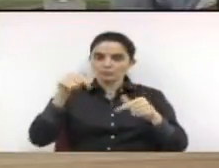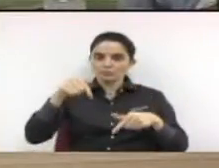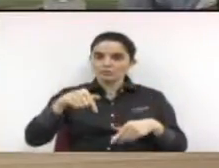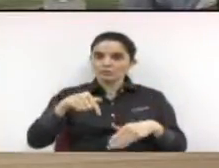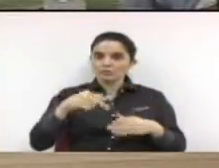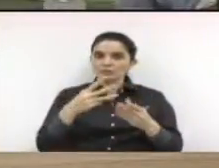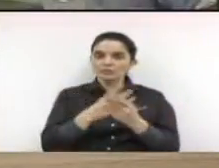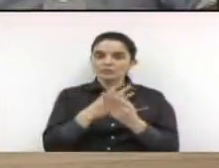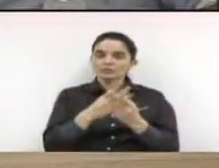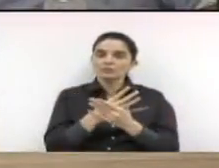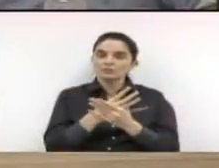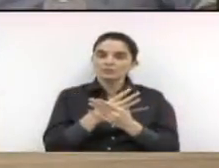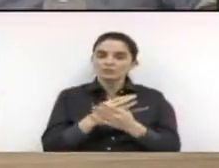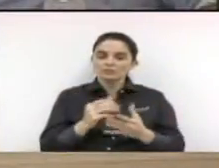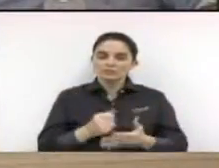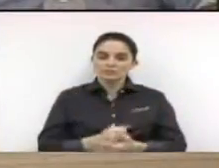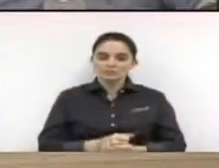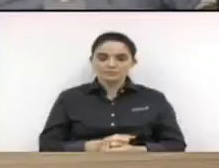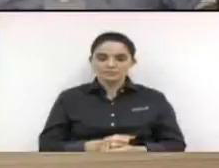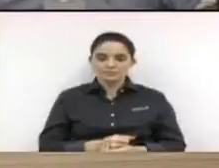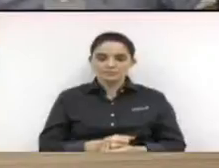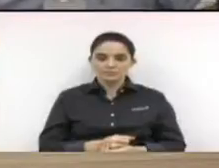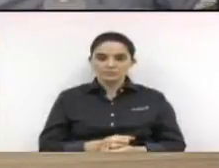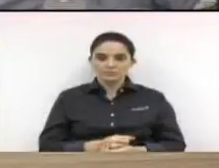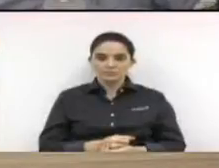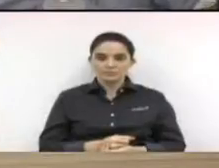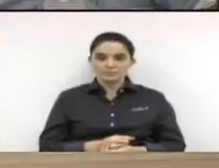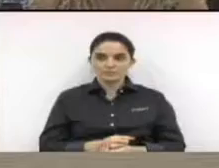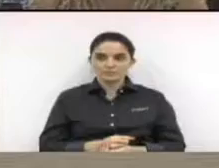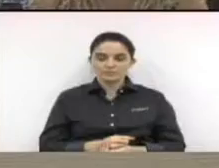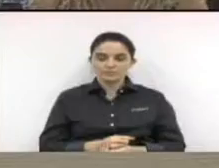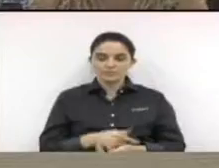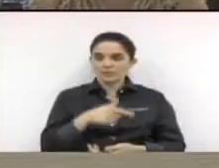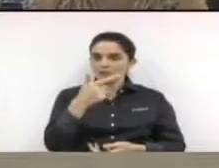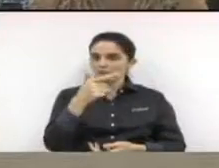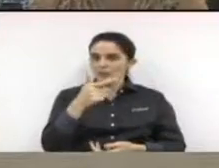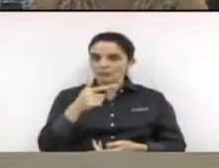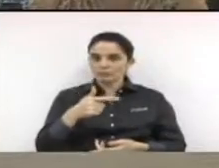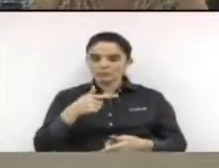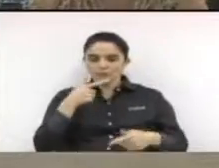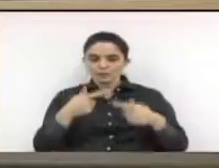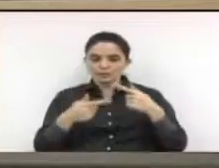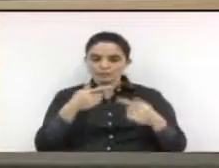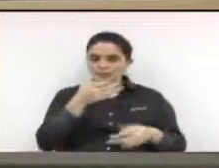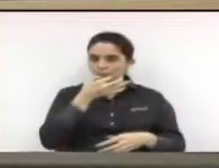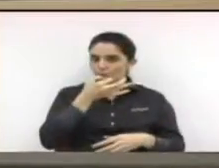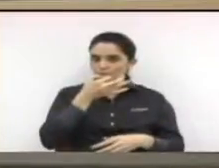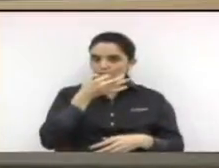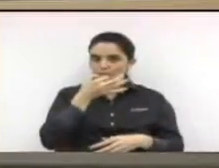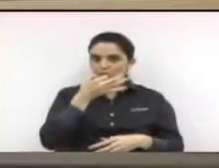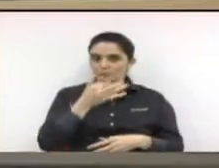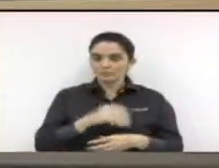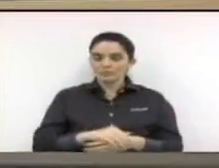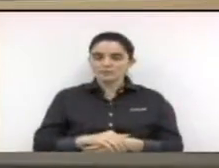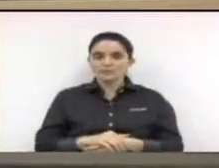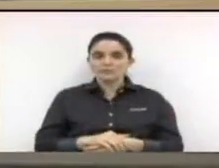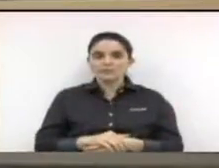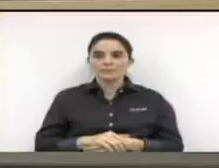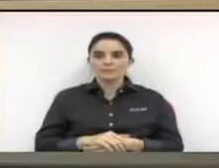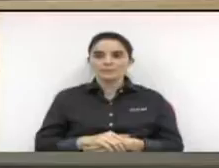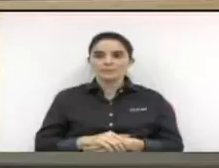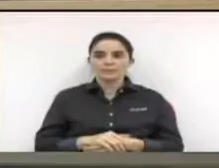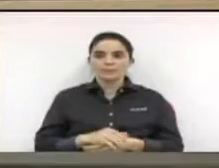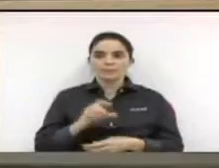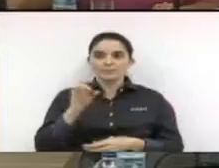josé roberto bernardo e wilson nunes serqueira requerimento de urgência não cabe discussão e sim anuência dos líderes vereador